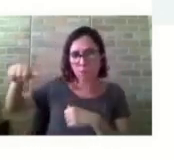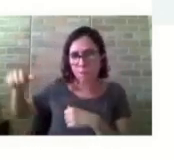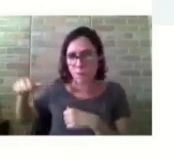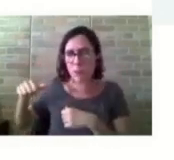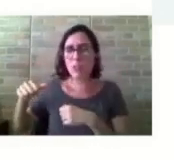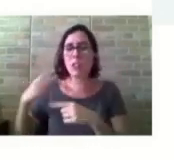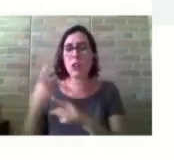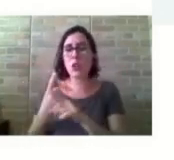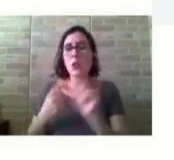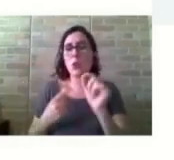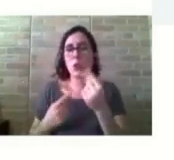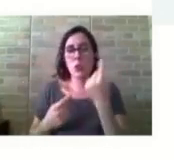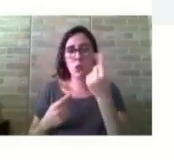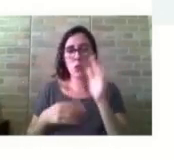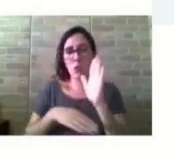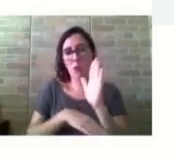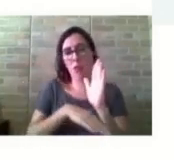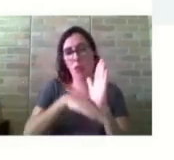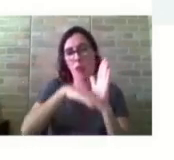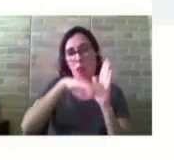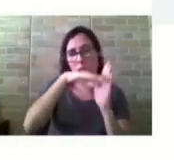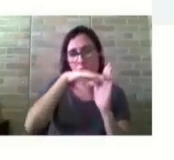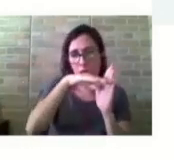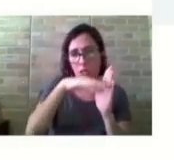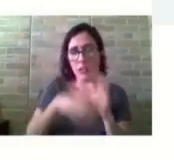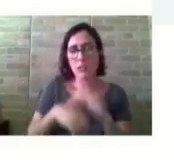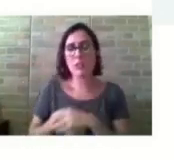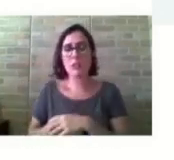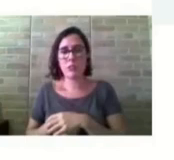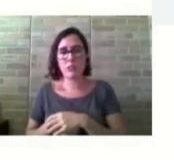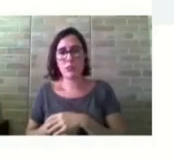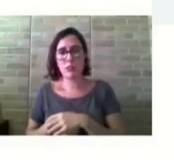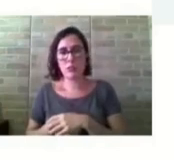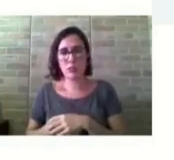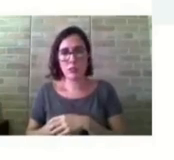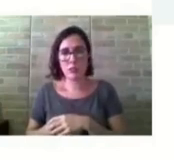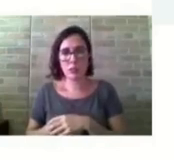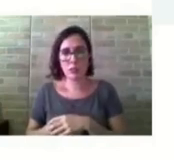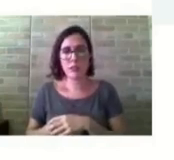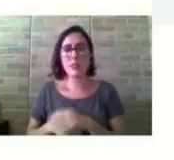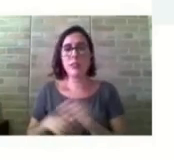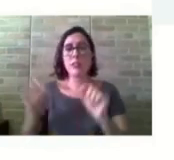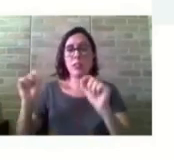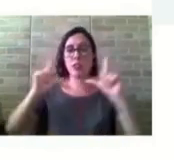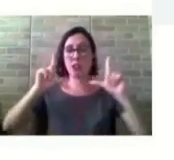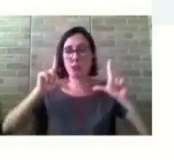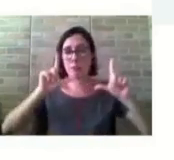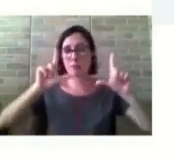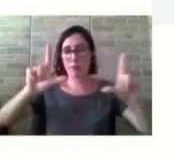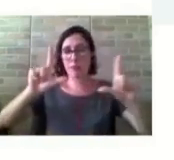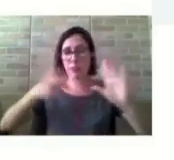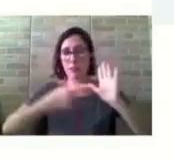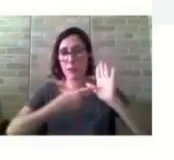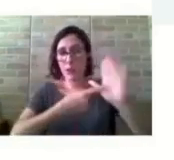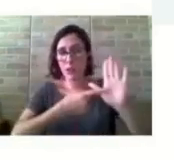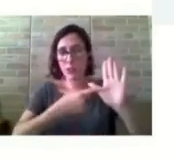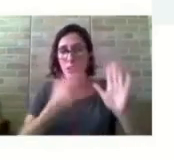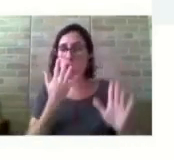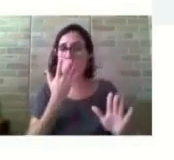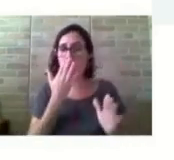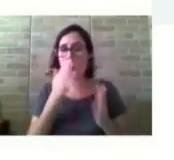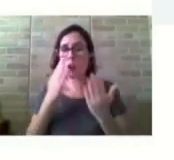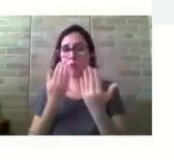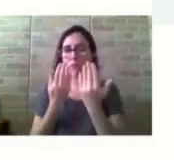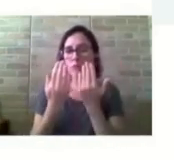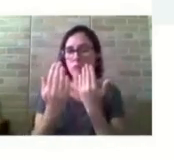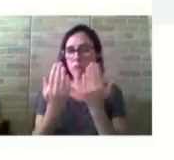um elevador, Corrimão sinalizado com cor contrastante e acesso sem necessidade de rampas ou